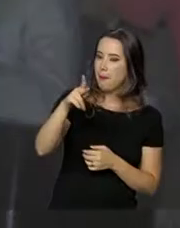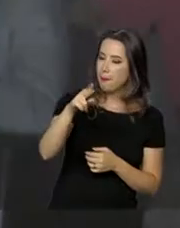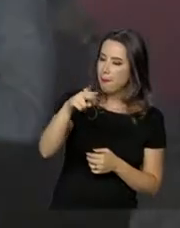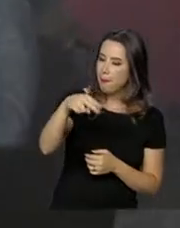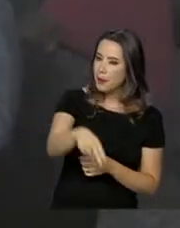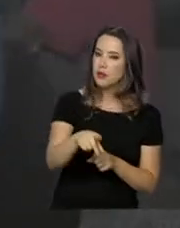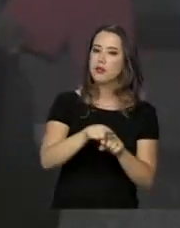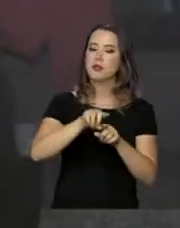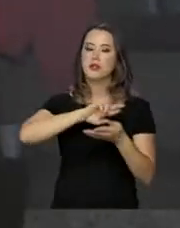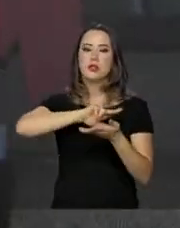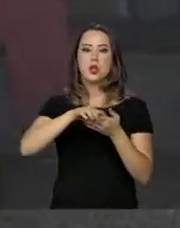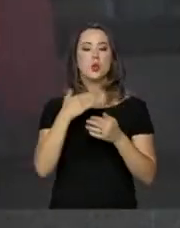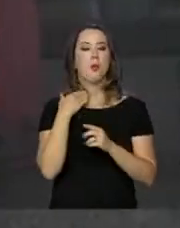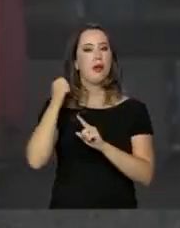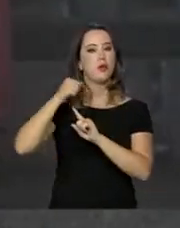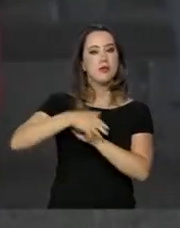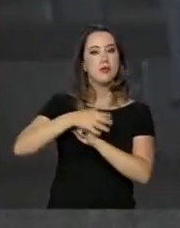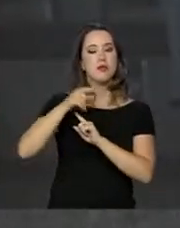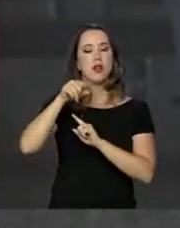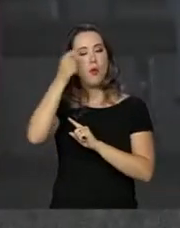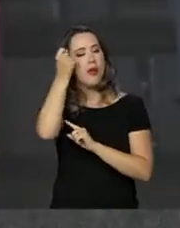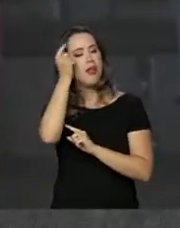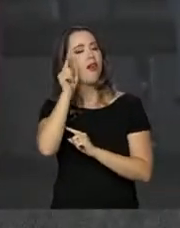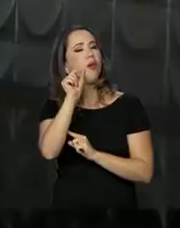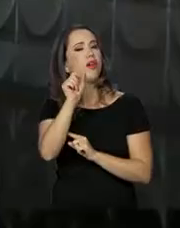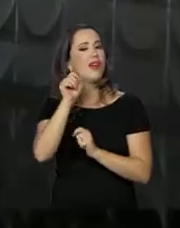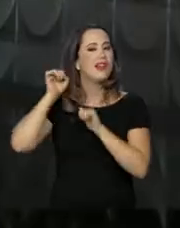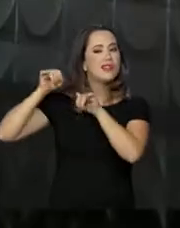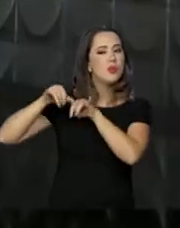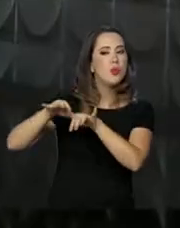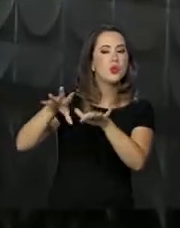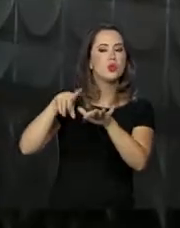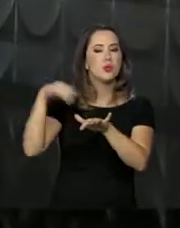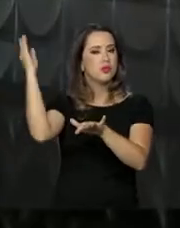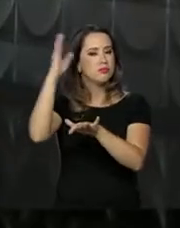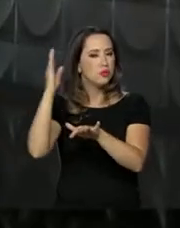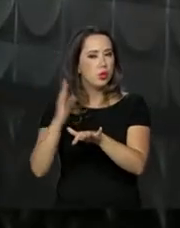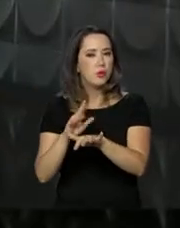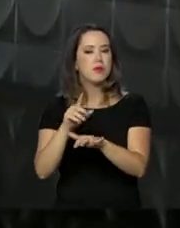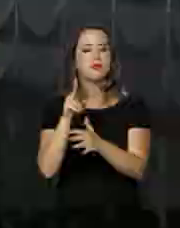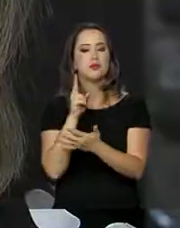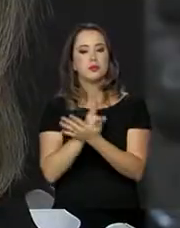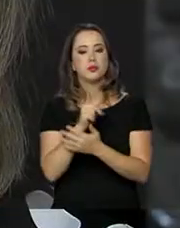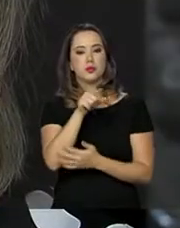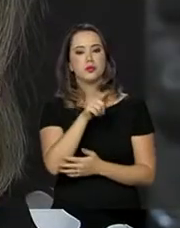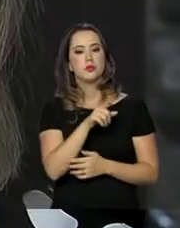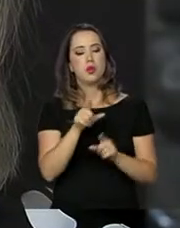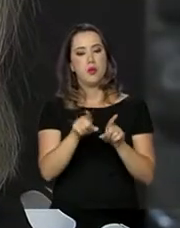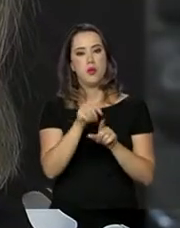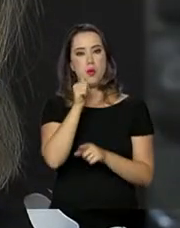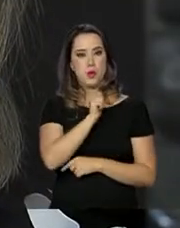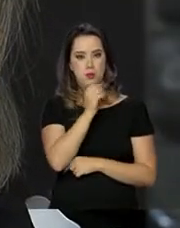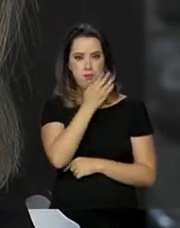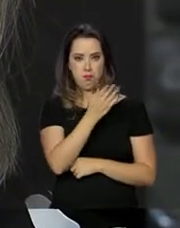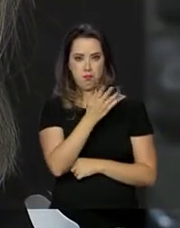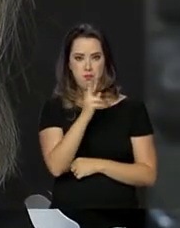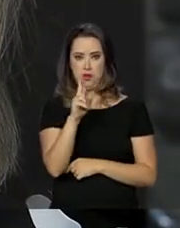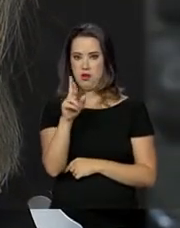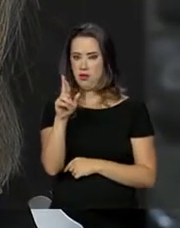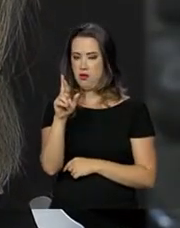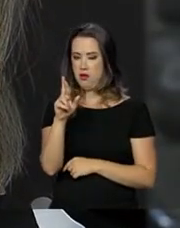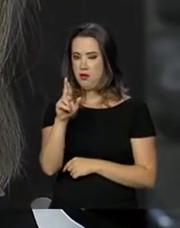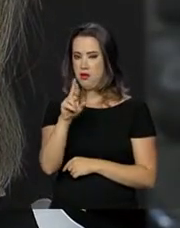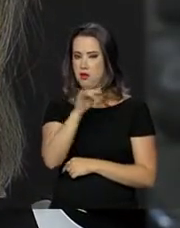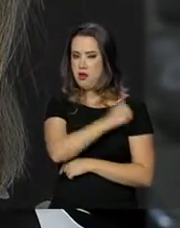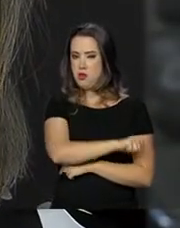que eles multipliquem a prática nos estados e municípios. A Defensoria Pública do Rio de Janeiro já faz um serviço de atendimento